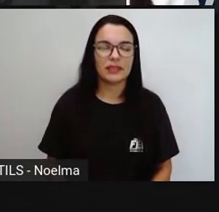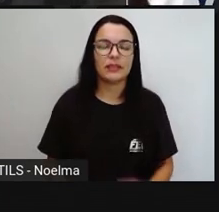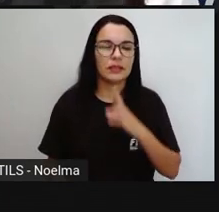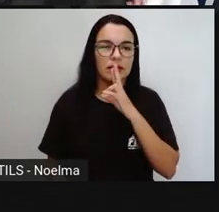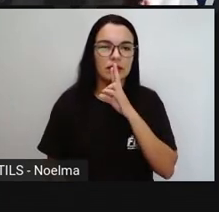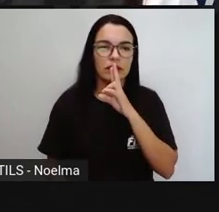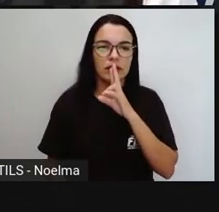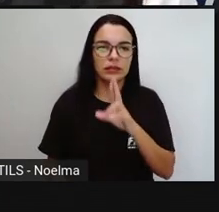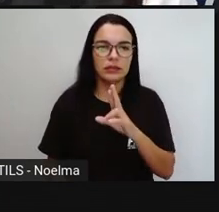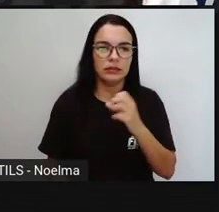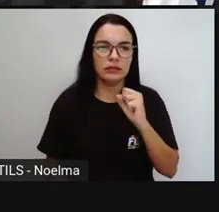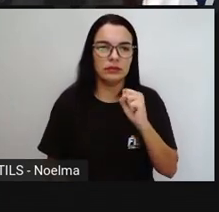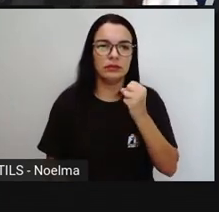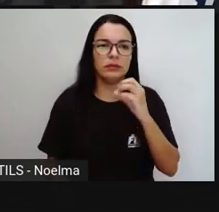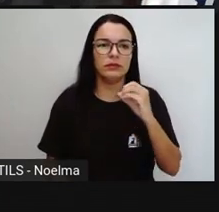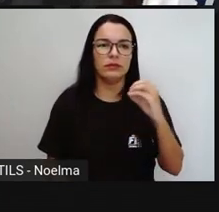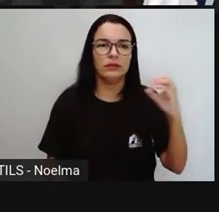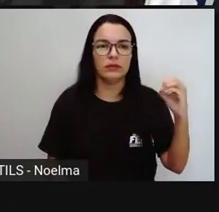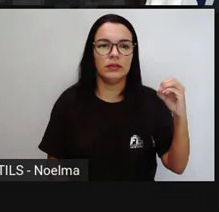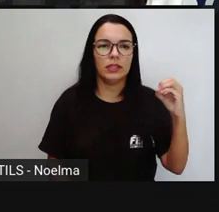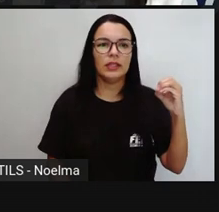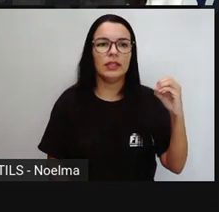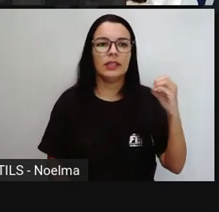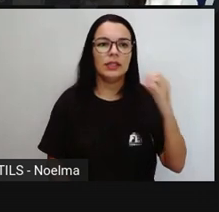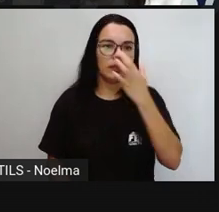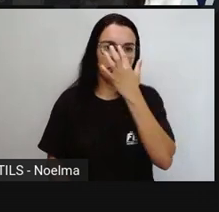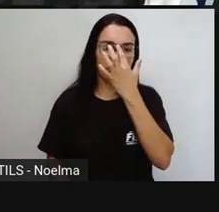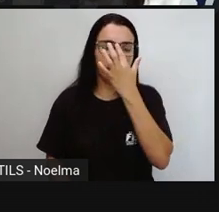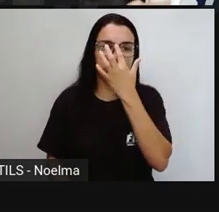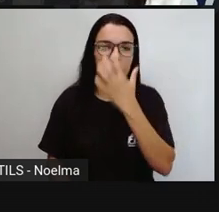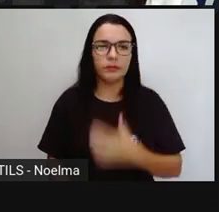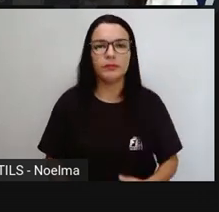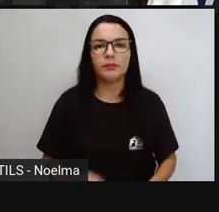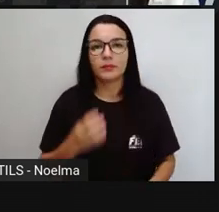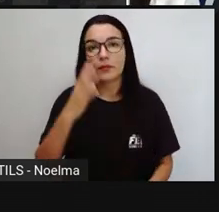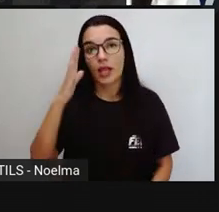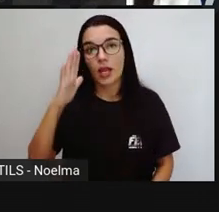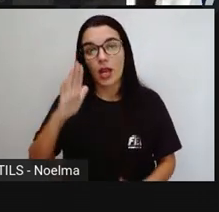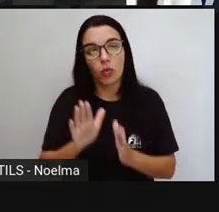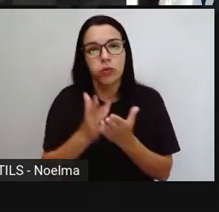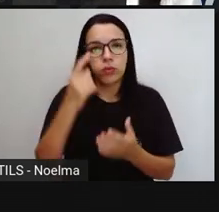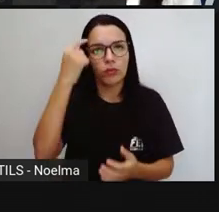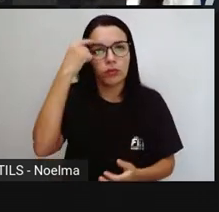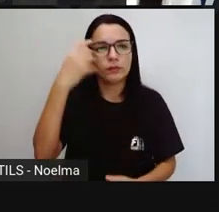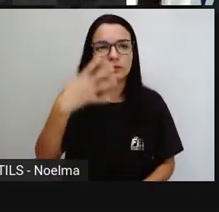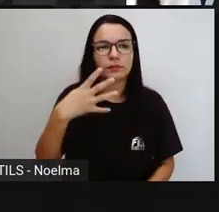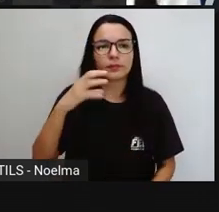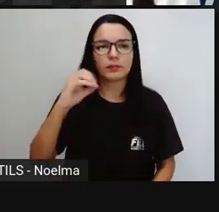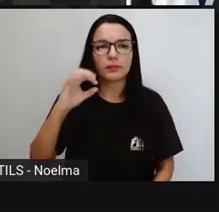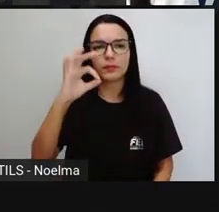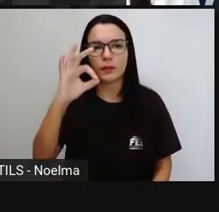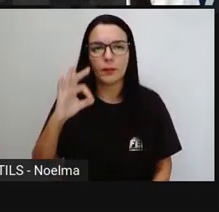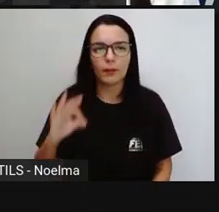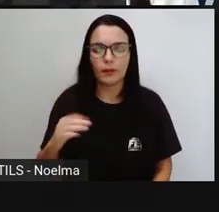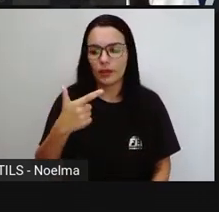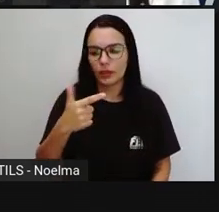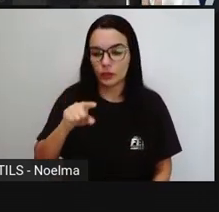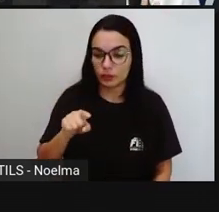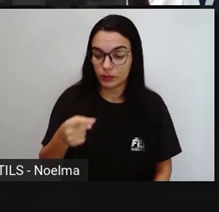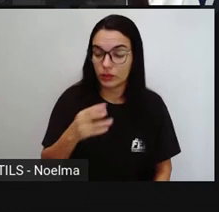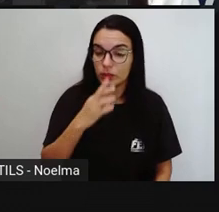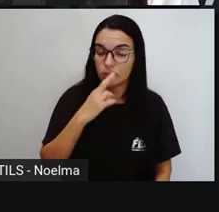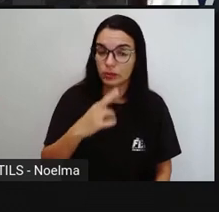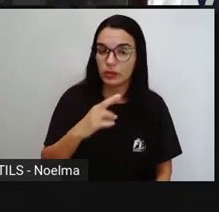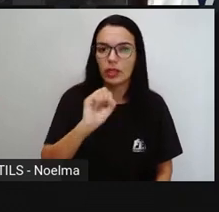cálculo a gente encontra a resposta aí Então quando nós pensamos em 40% de 2 mil a resposta é